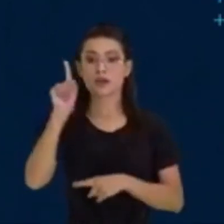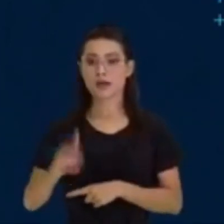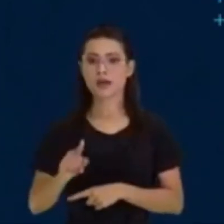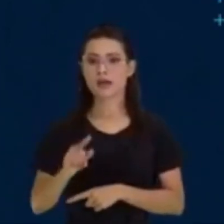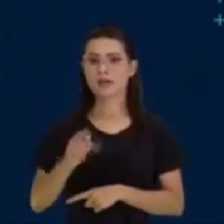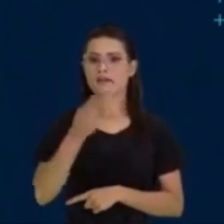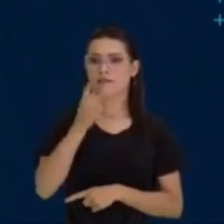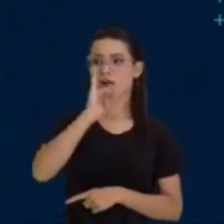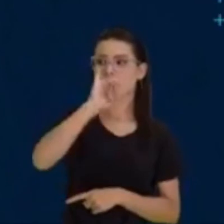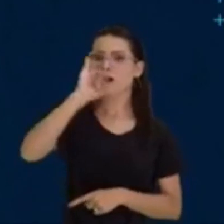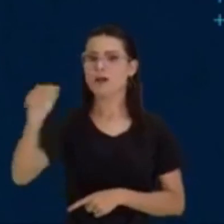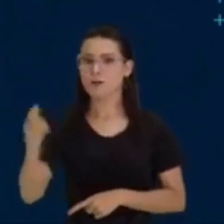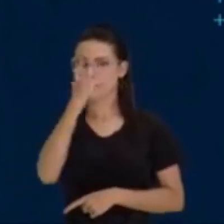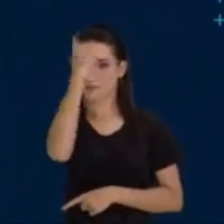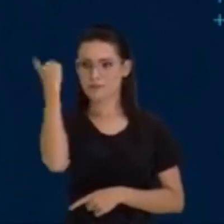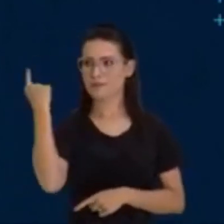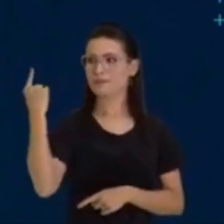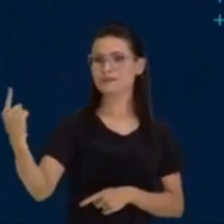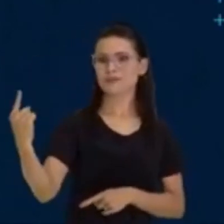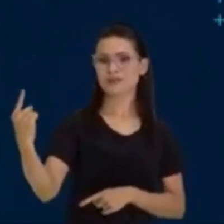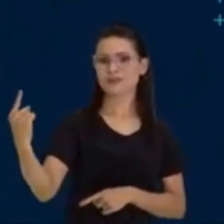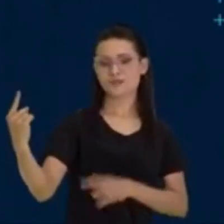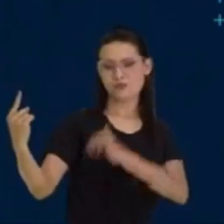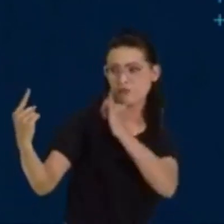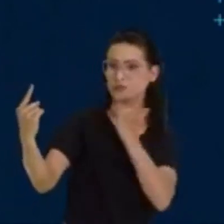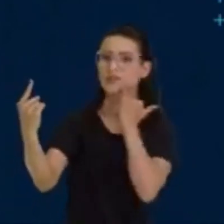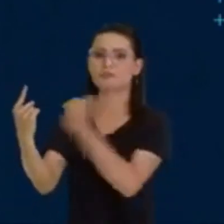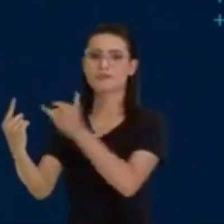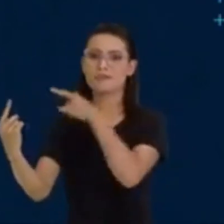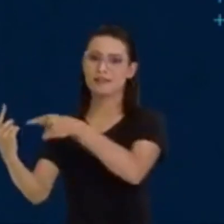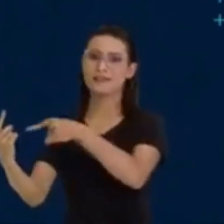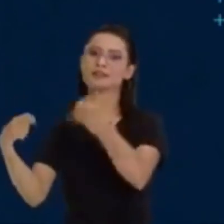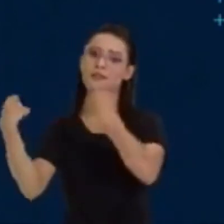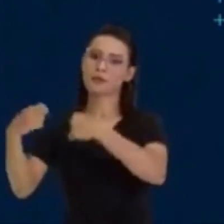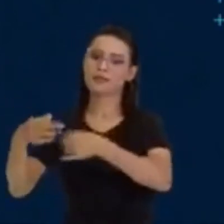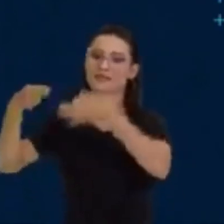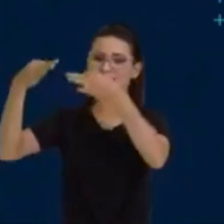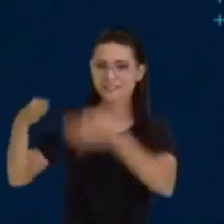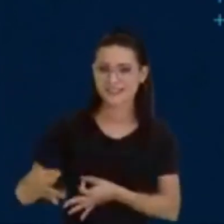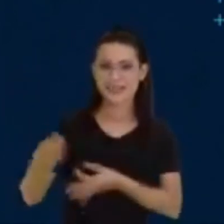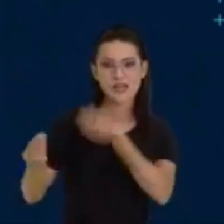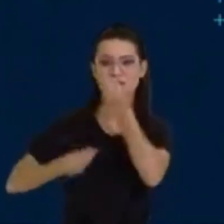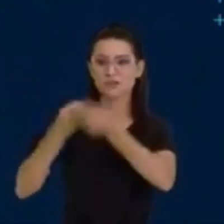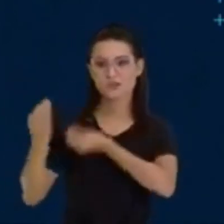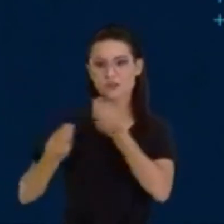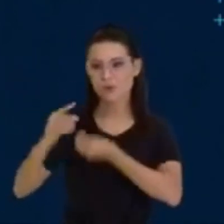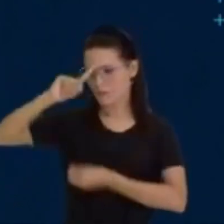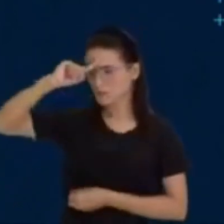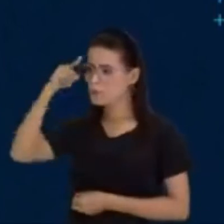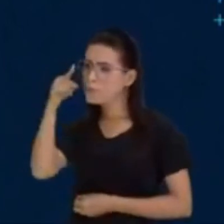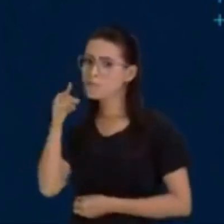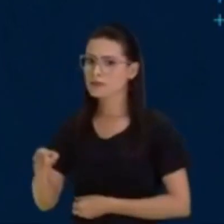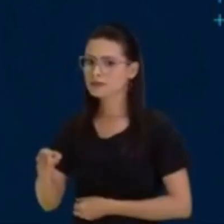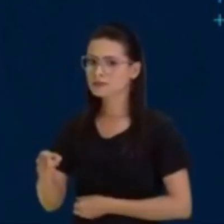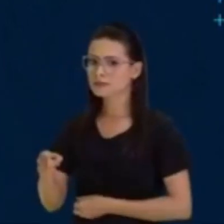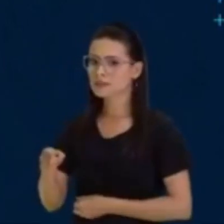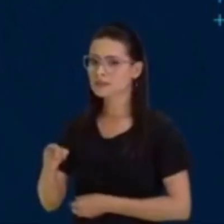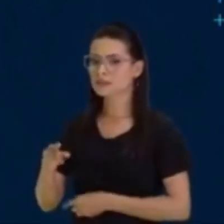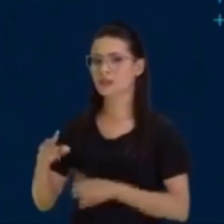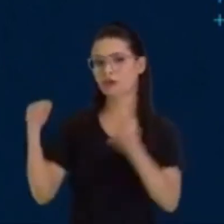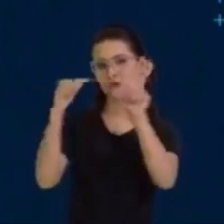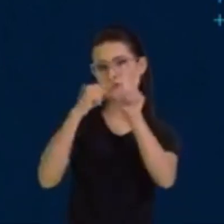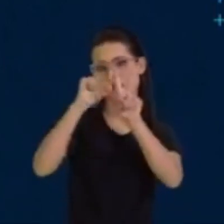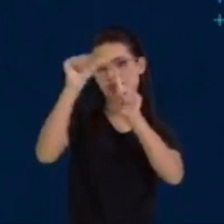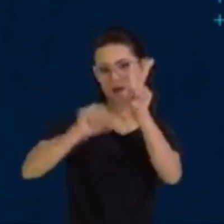a segunda pessoa do singular. Então, ficaria no modo imperativo negativo, não fique espatetando. E